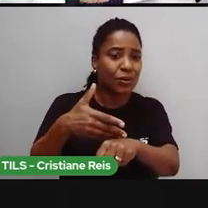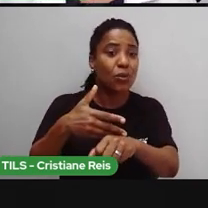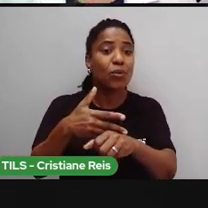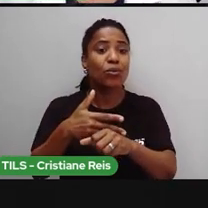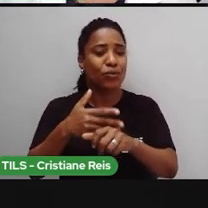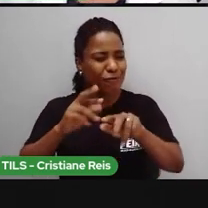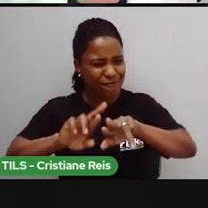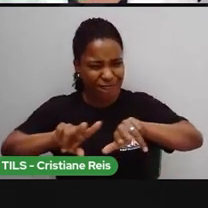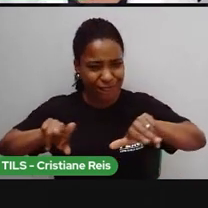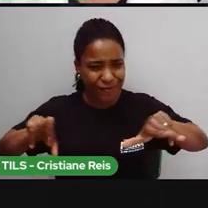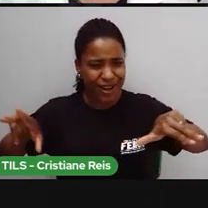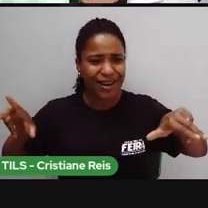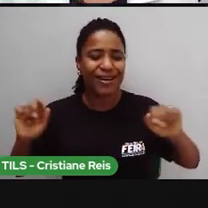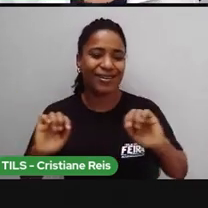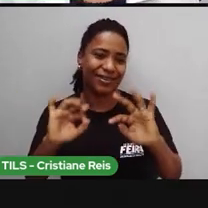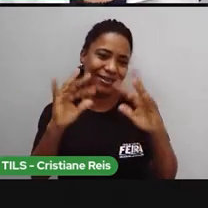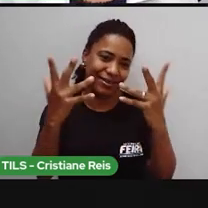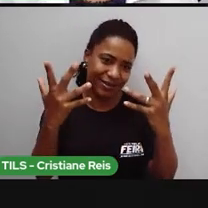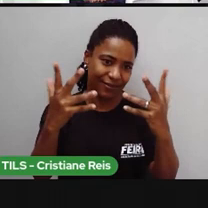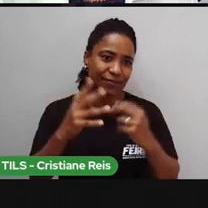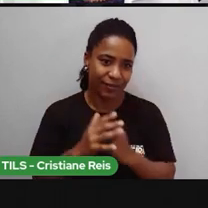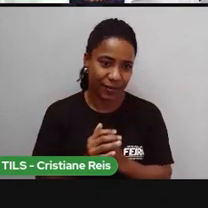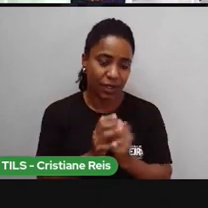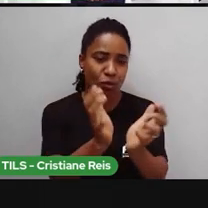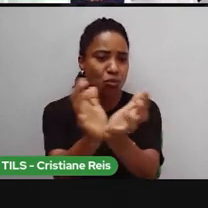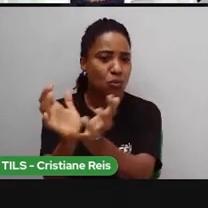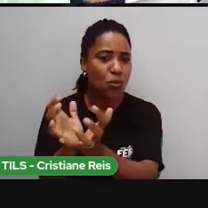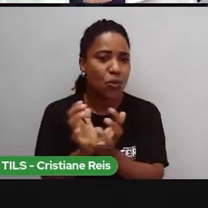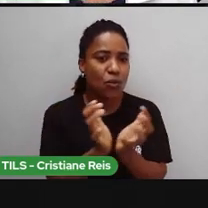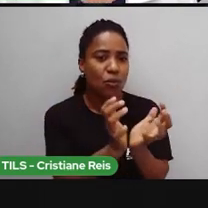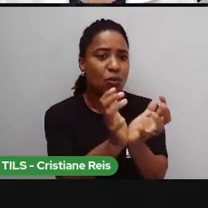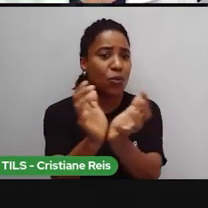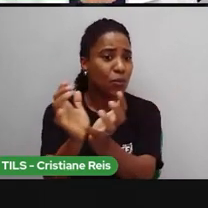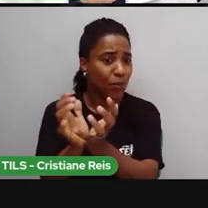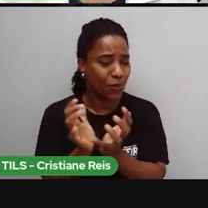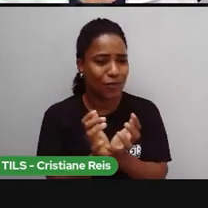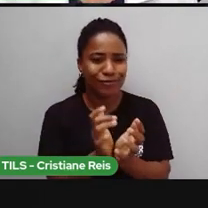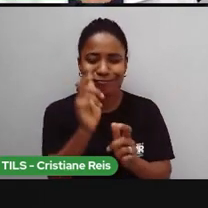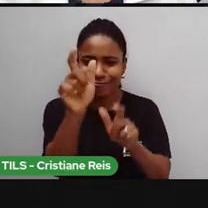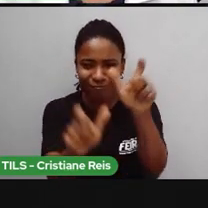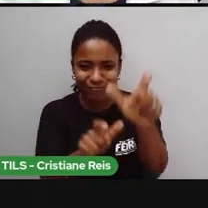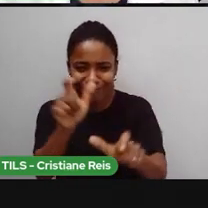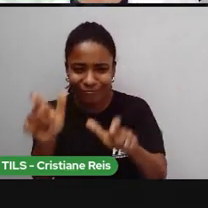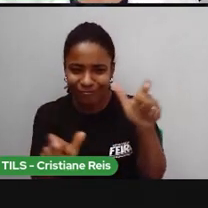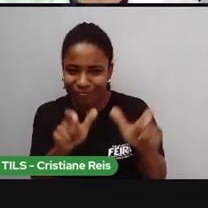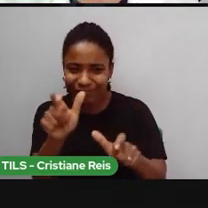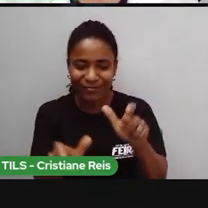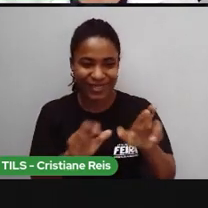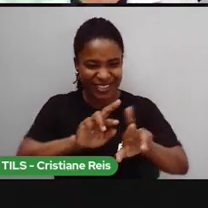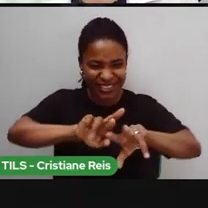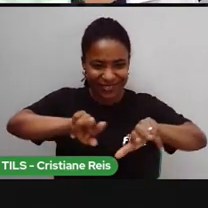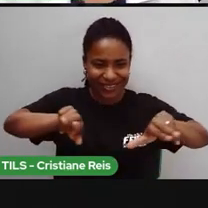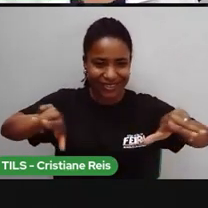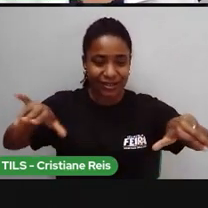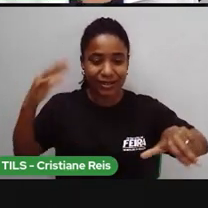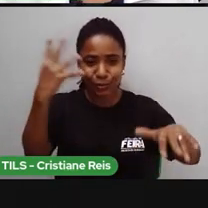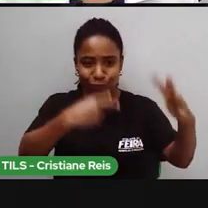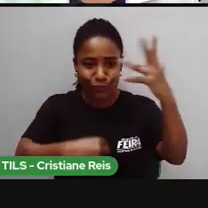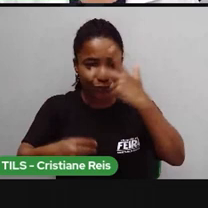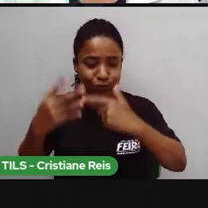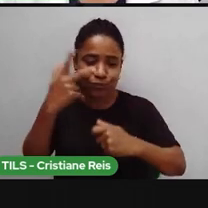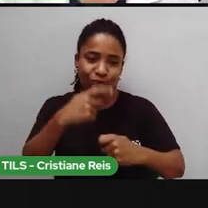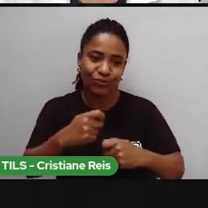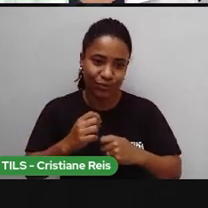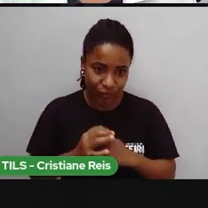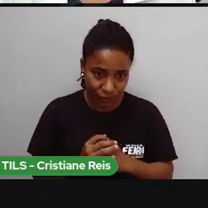essa diferença entre os povos que os torna mais singulares e bonitos. Usamos a língua inglesa como meio de